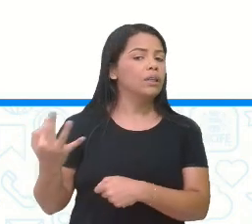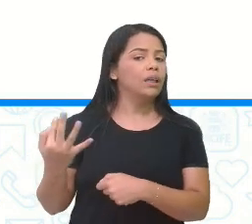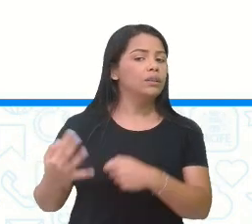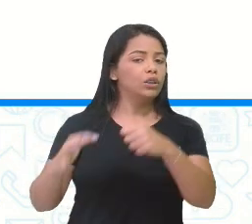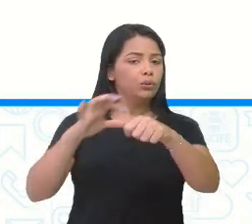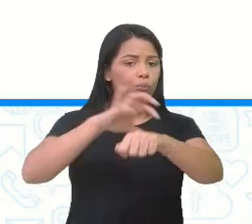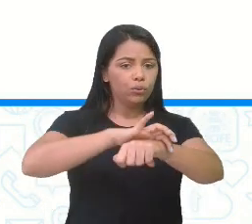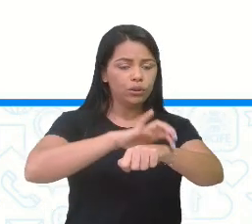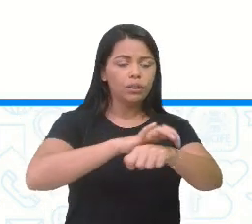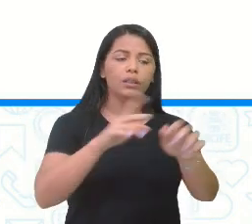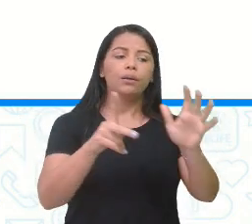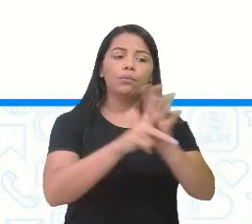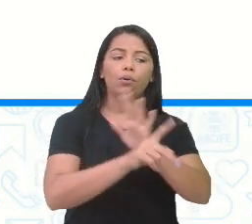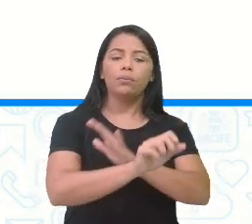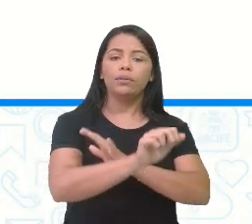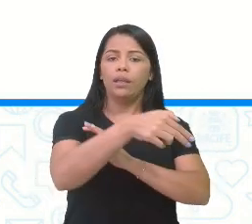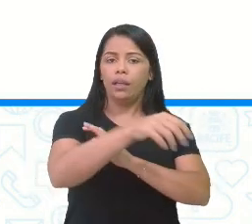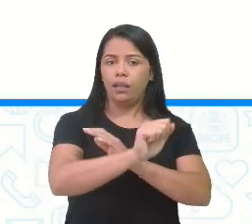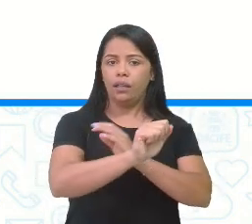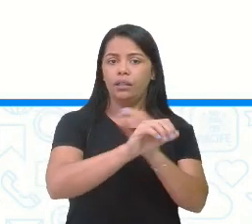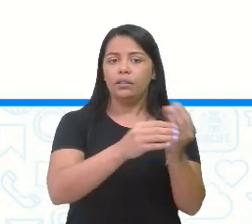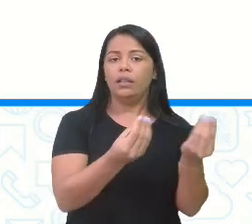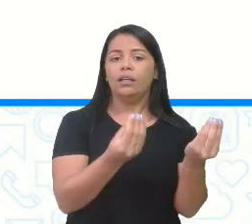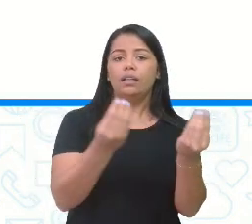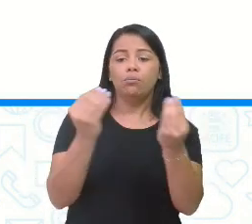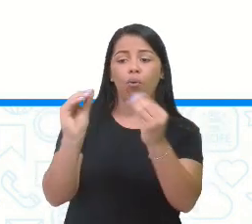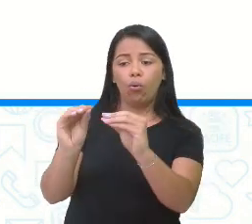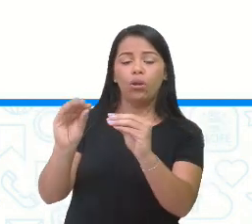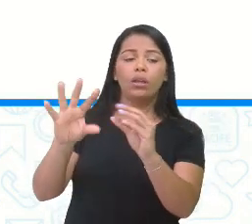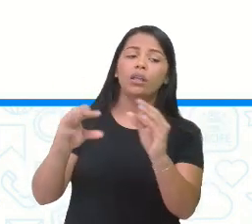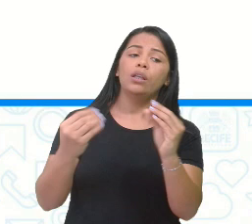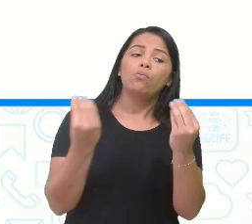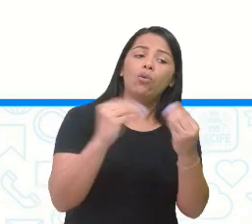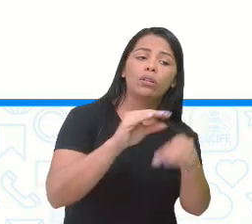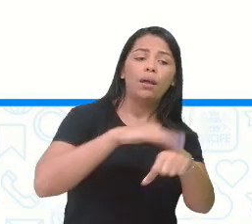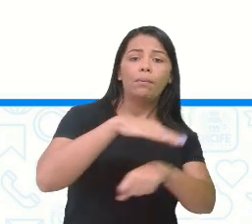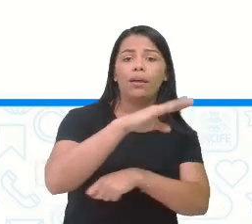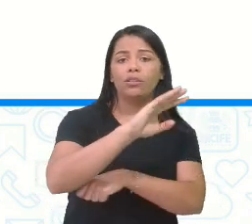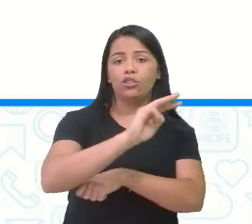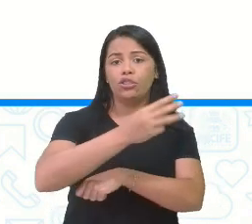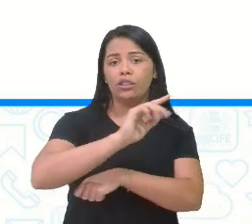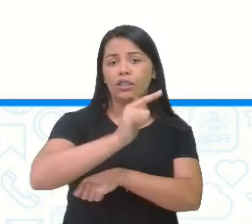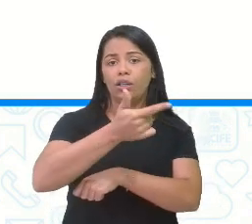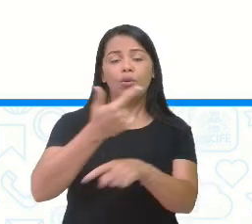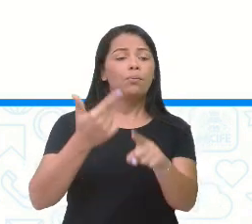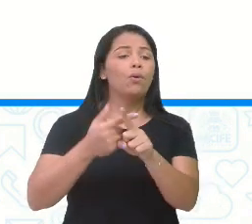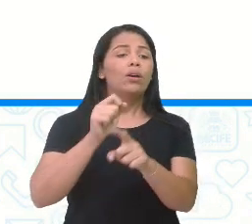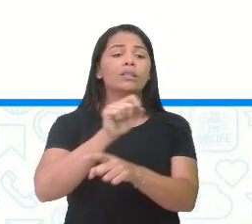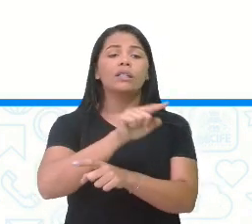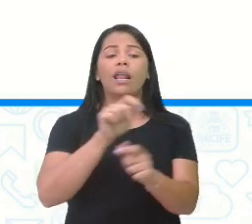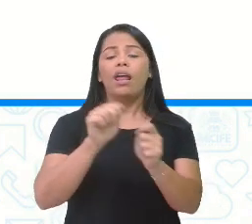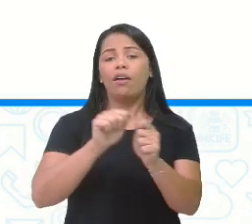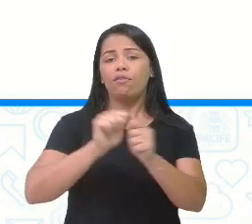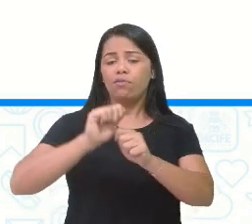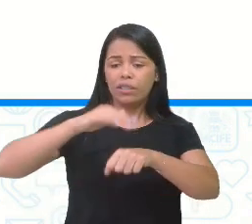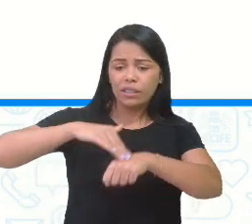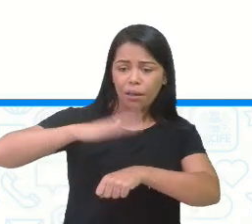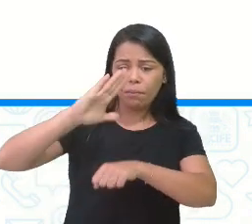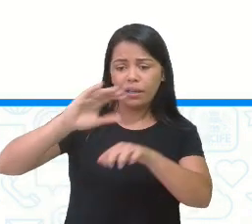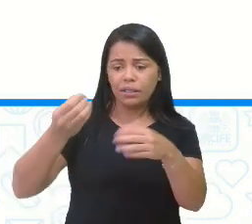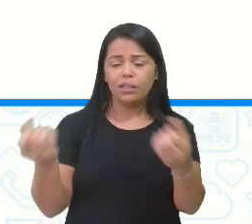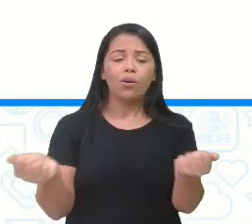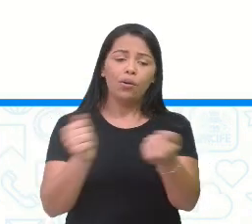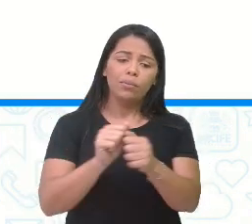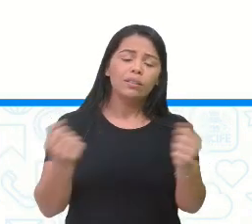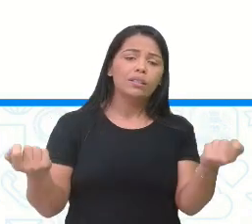pulseiras de Ana e adicionar esses 32 a mais. Porque se ela fez a mais do que essa quantidade, eu tenho